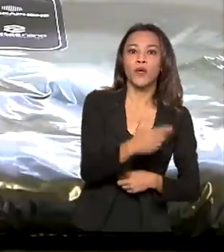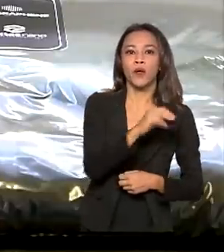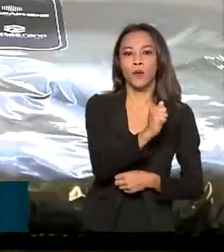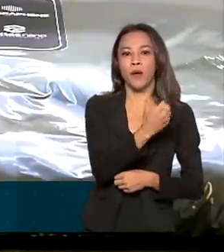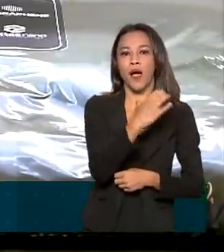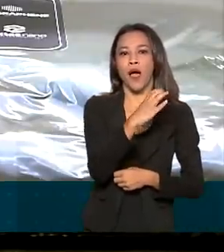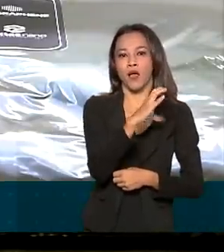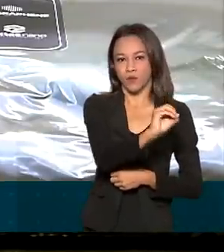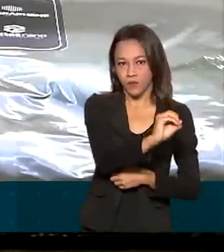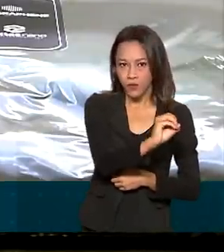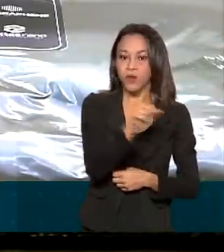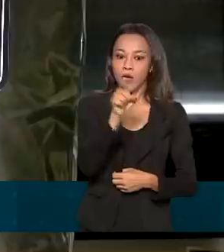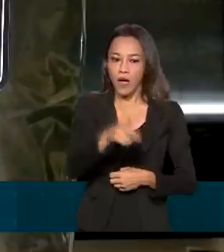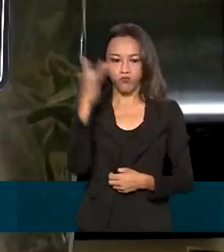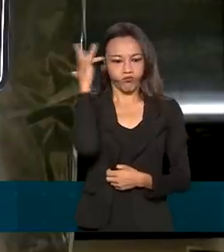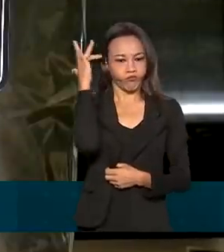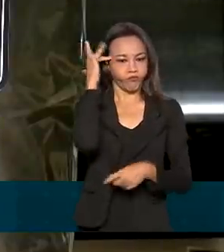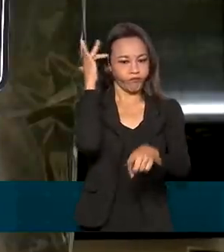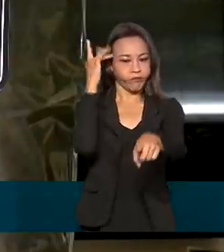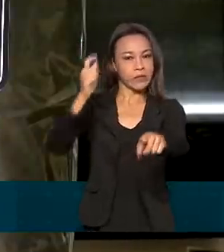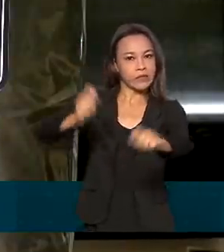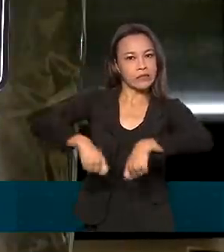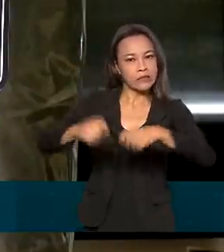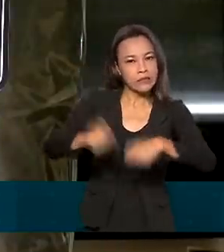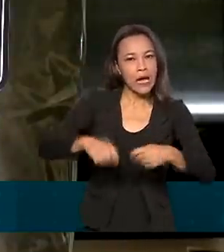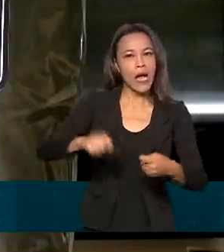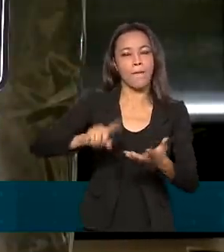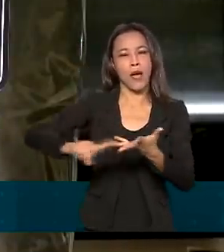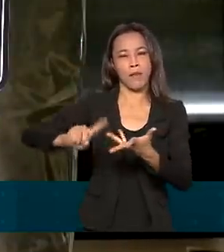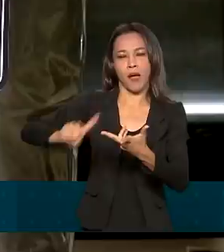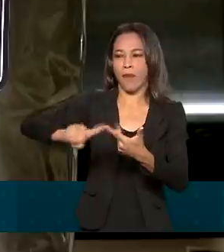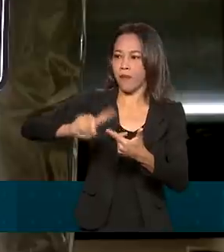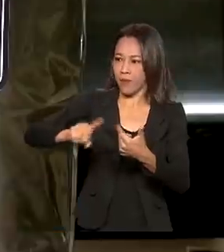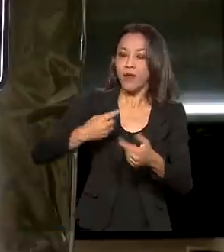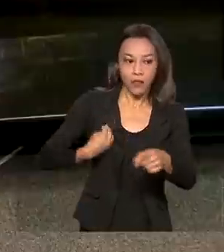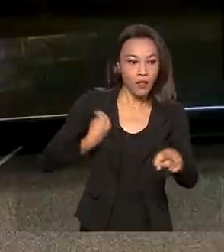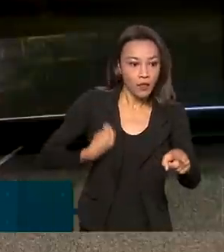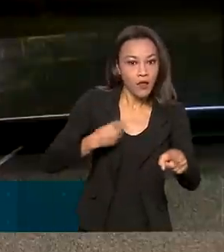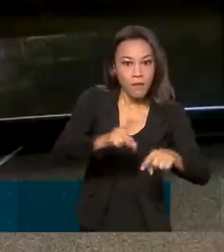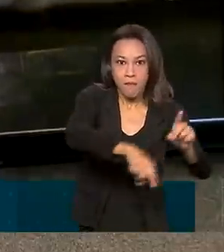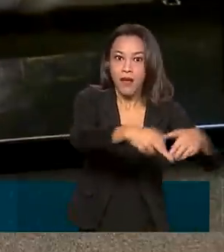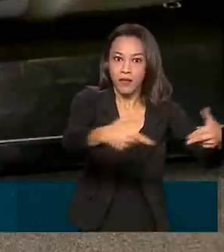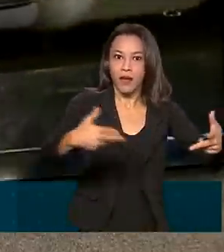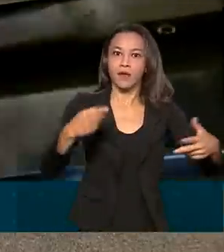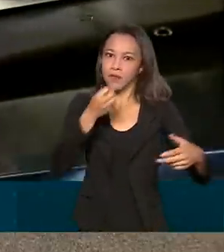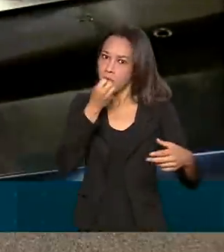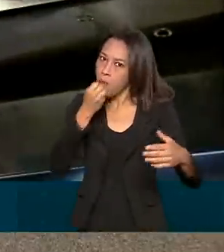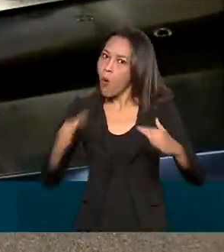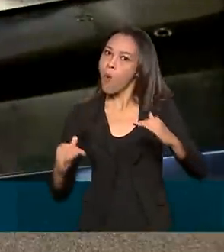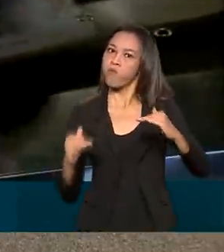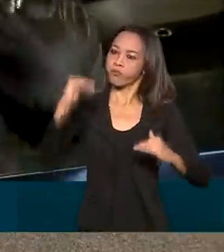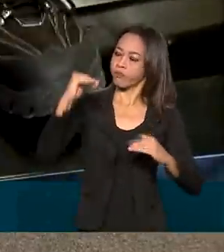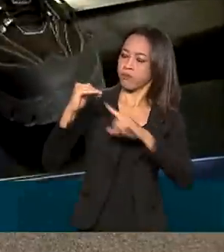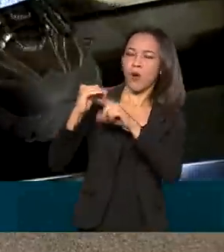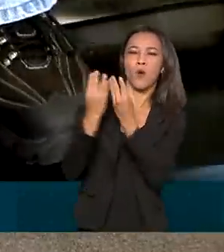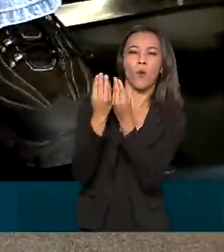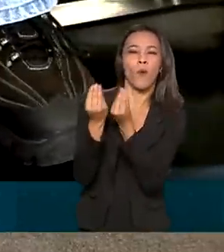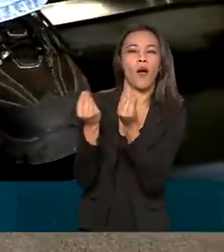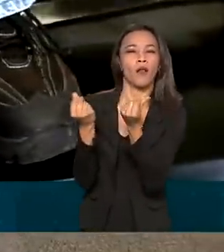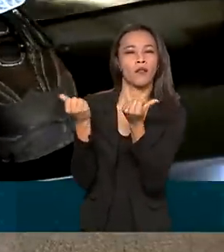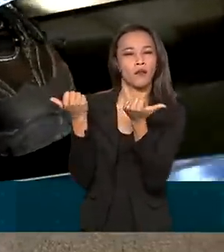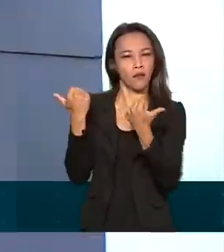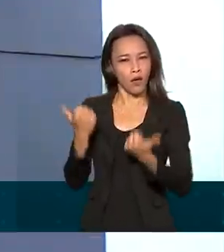elevada inovação tecnológica, pode competir com uma série de materiais que já existem, com a vantagem de ter maior qualidade e